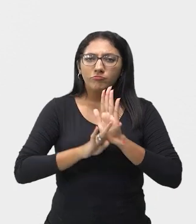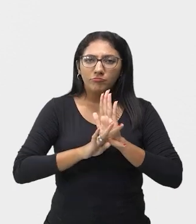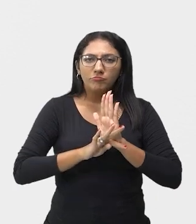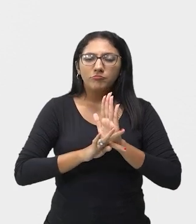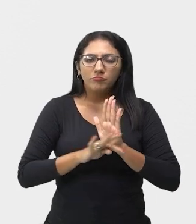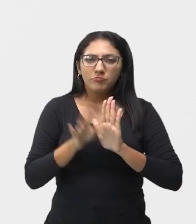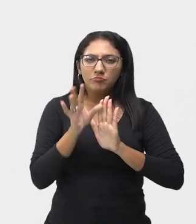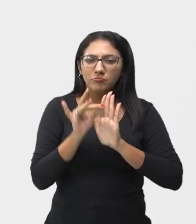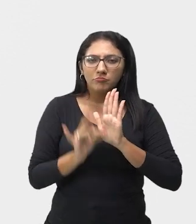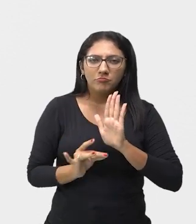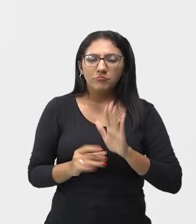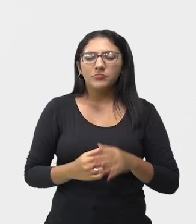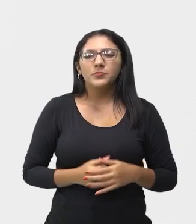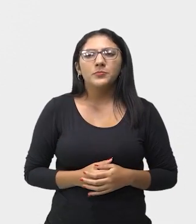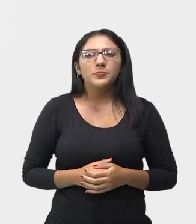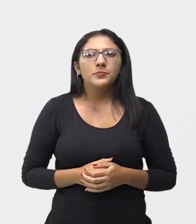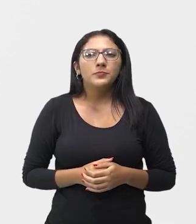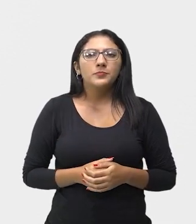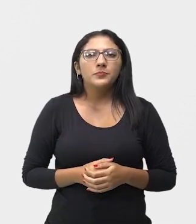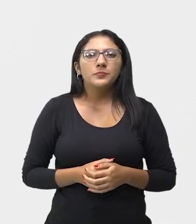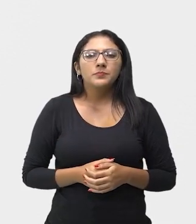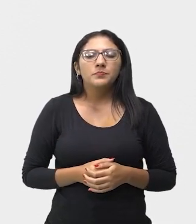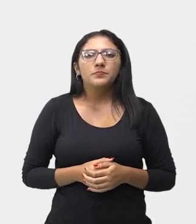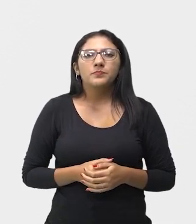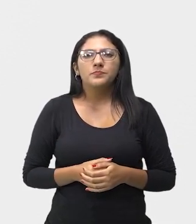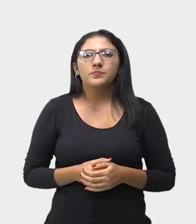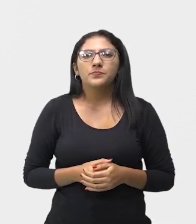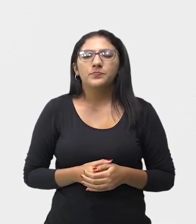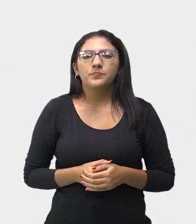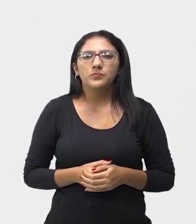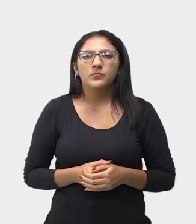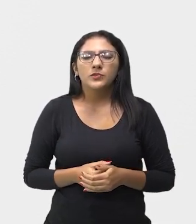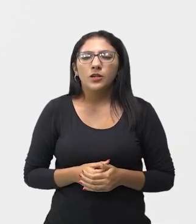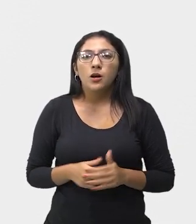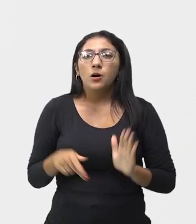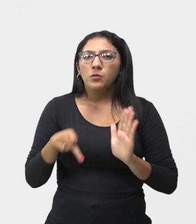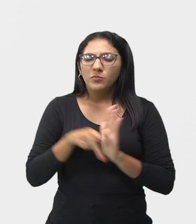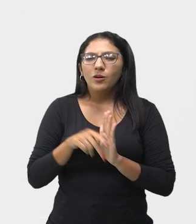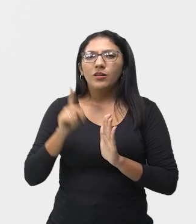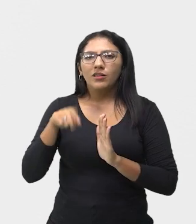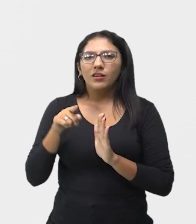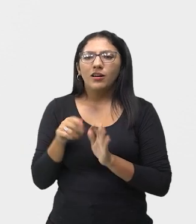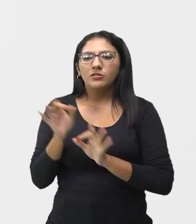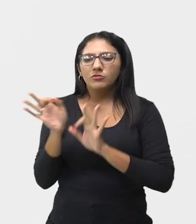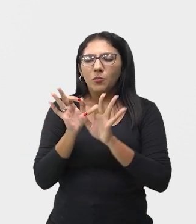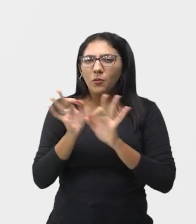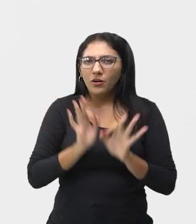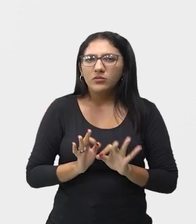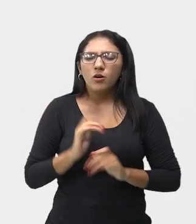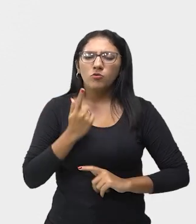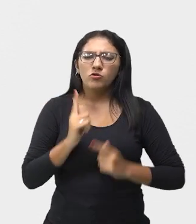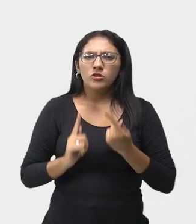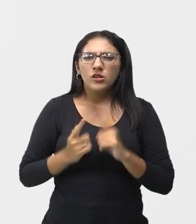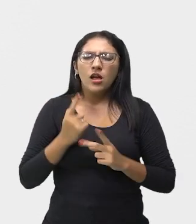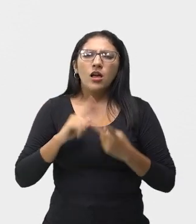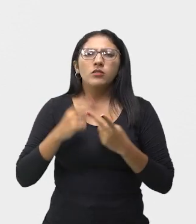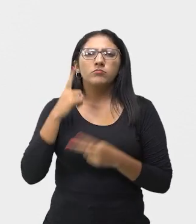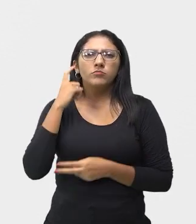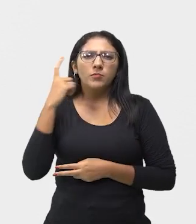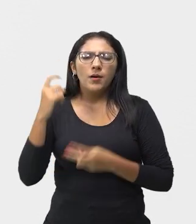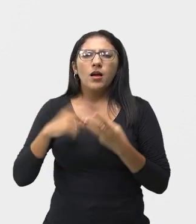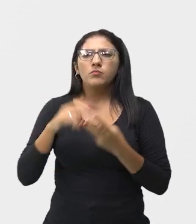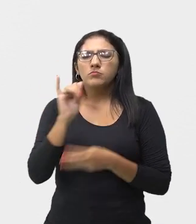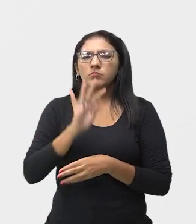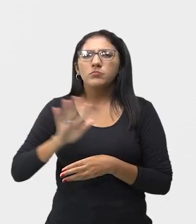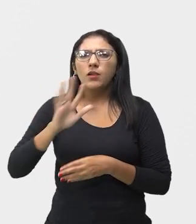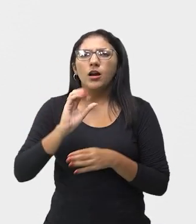Dando continuidade. Por meio da experimentação de sons, gestos, imagens ou